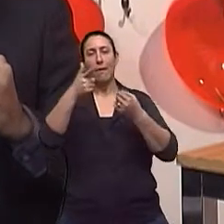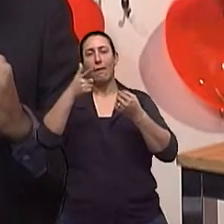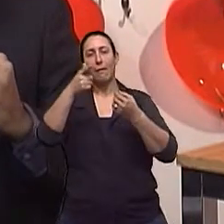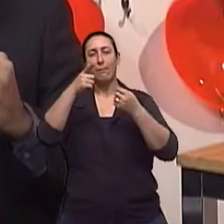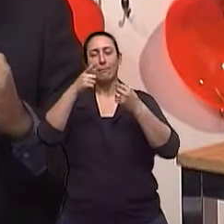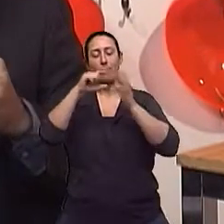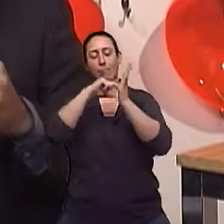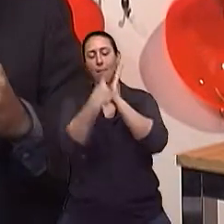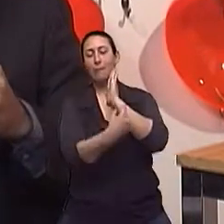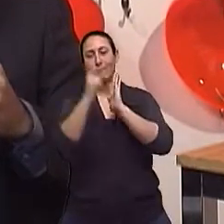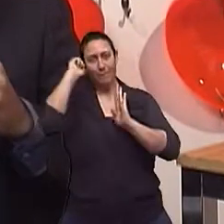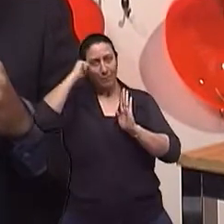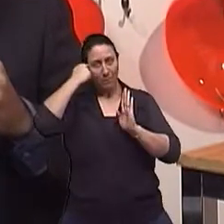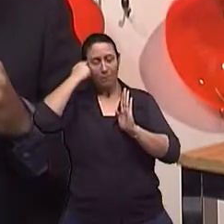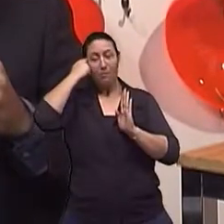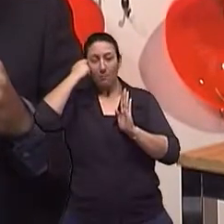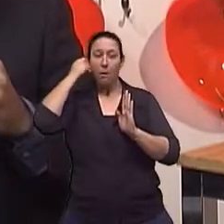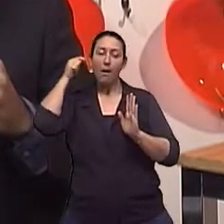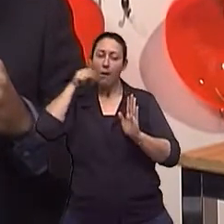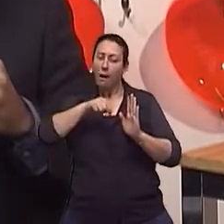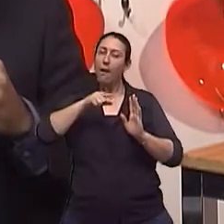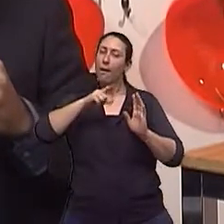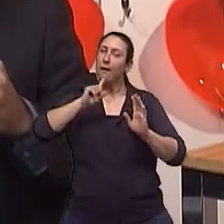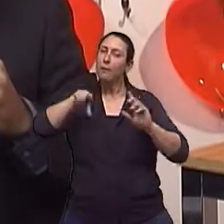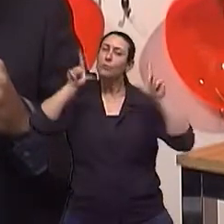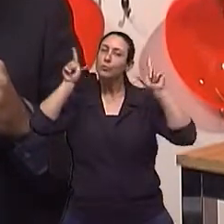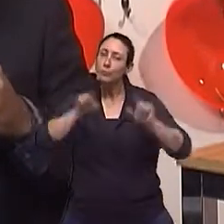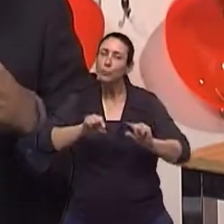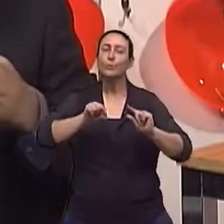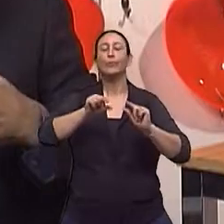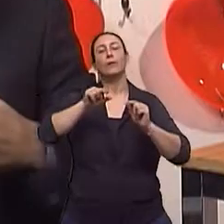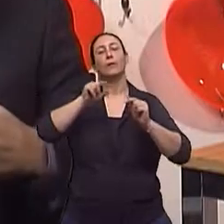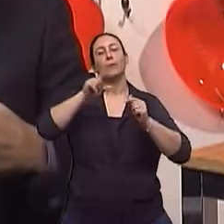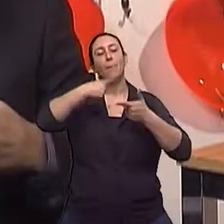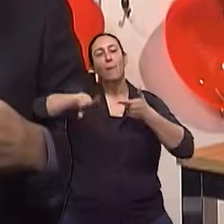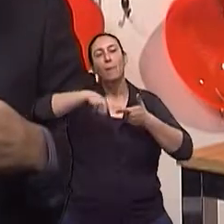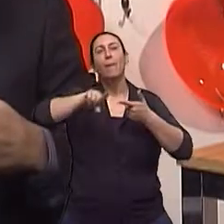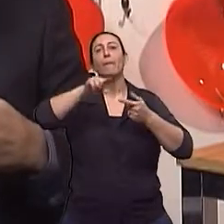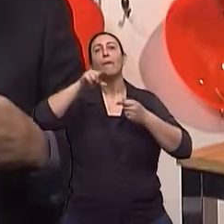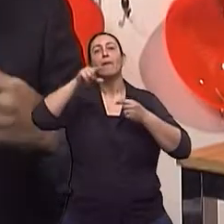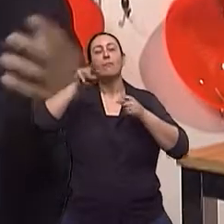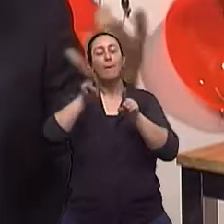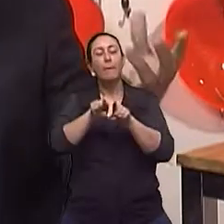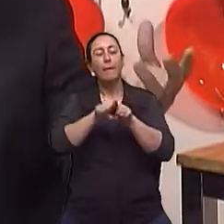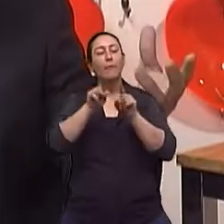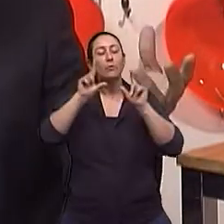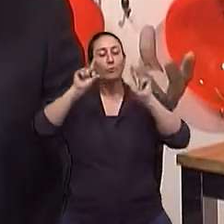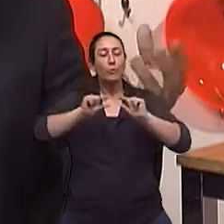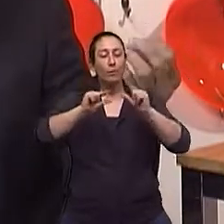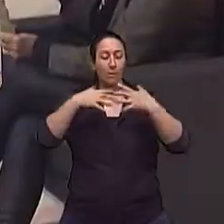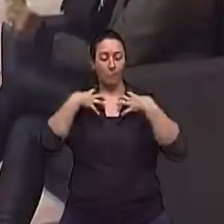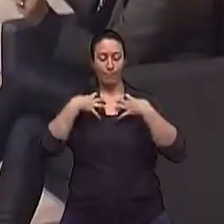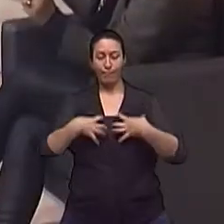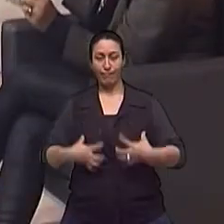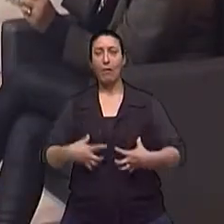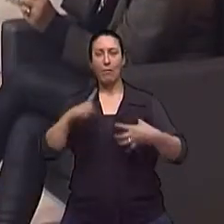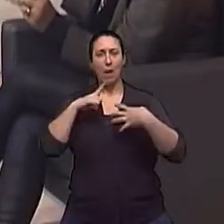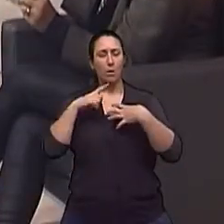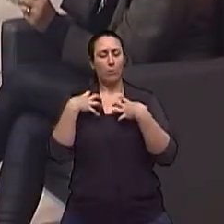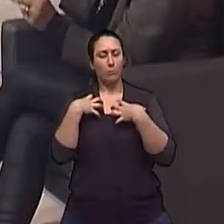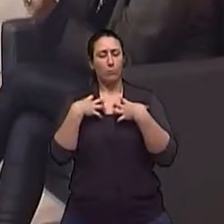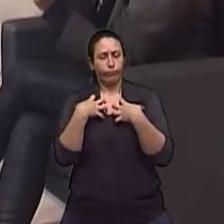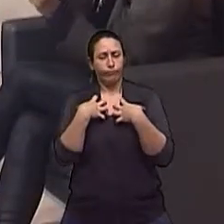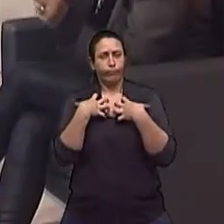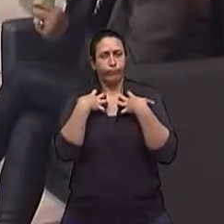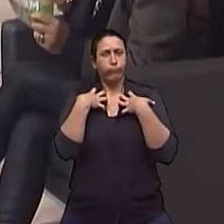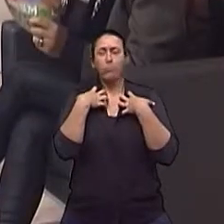deles, né? É diminuindo a atenção. Claro, Tá? E diminuindo também o tônus muscular. Ele dá um relaxamento, posso chamar isso?